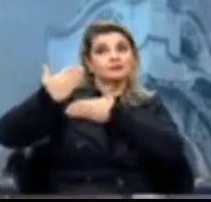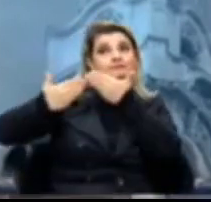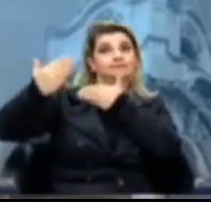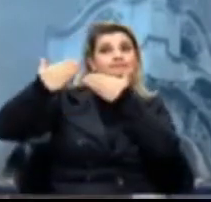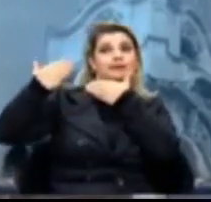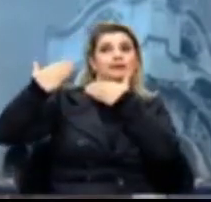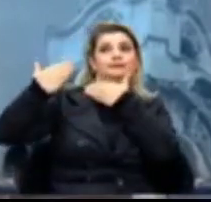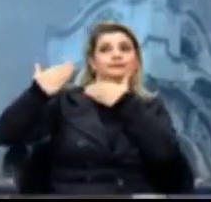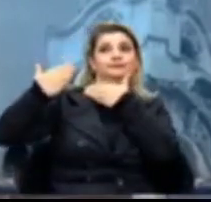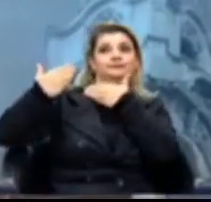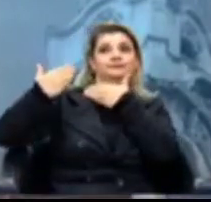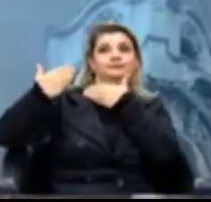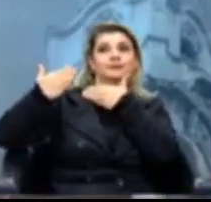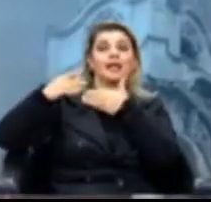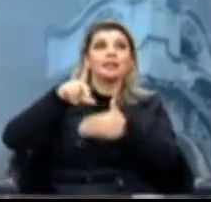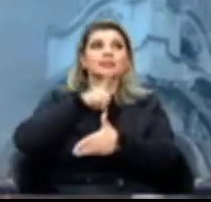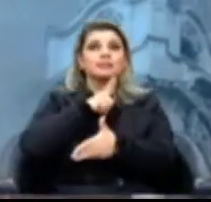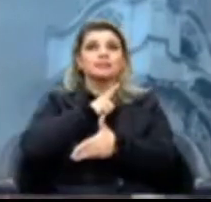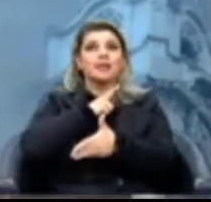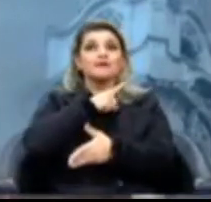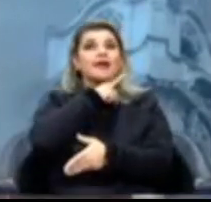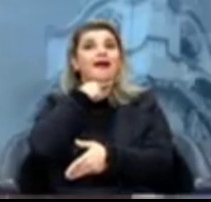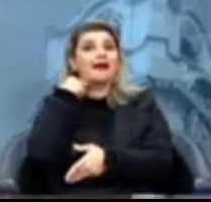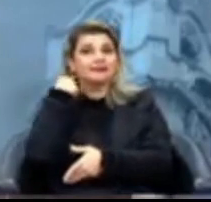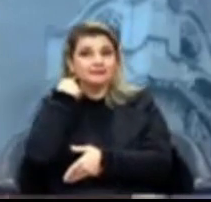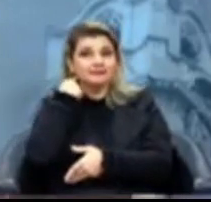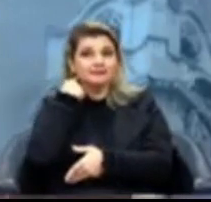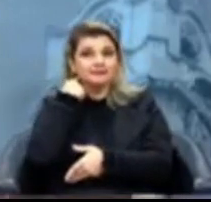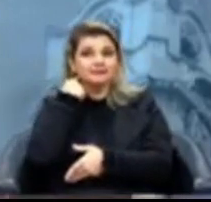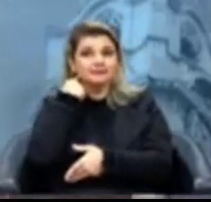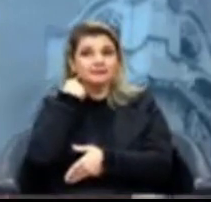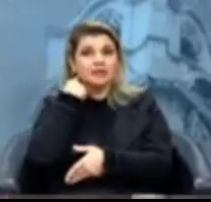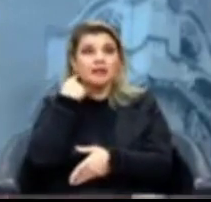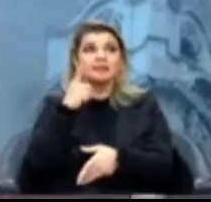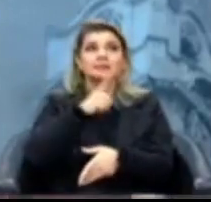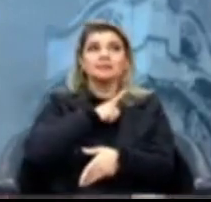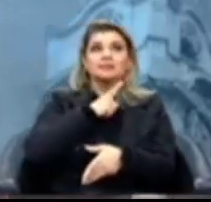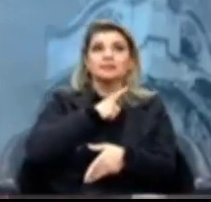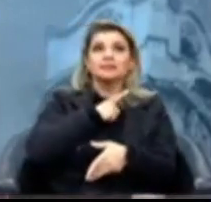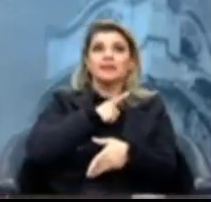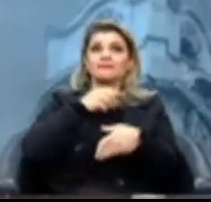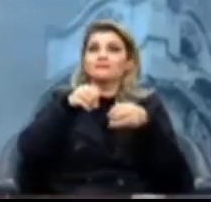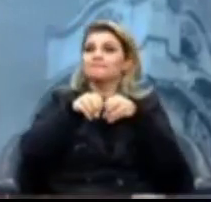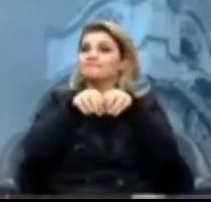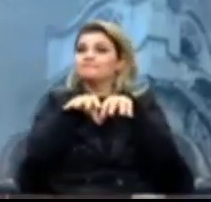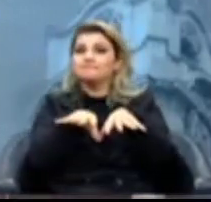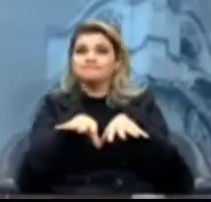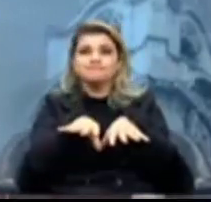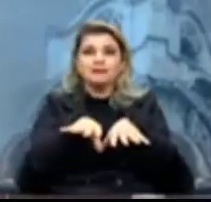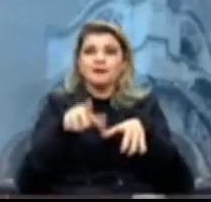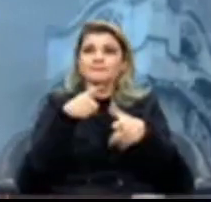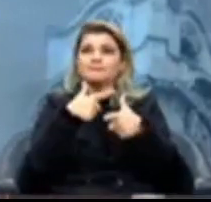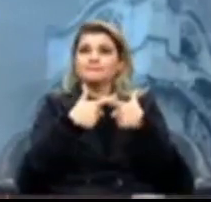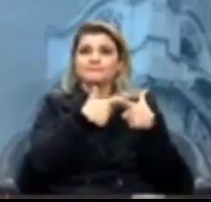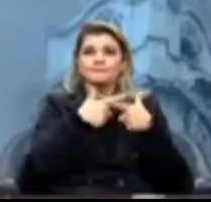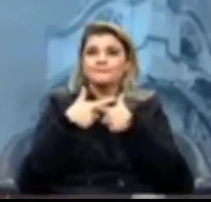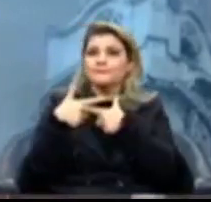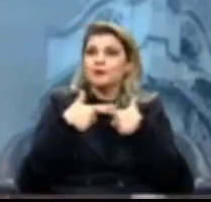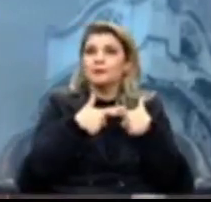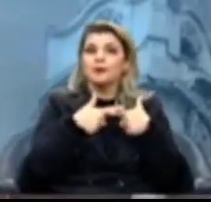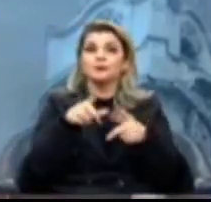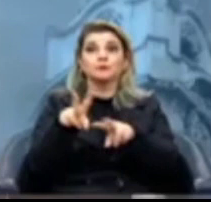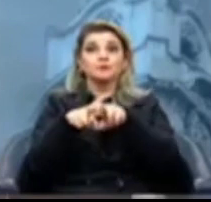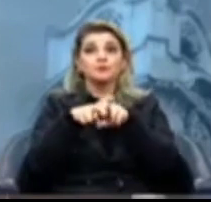houve um atraso, houve uma precarização. E por isso é